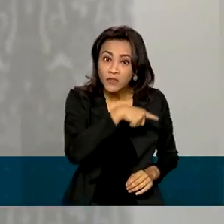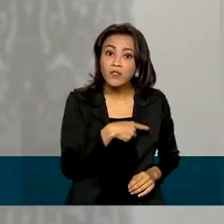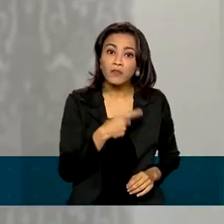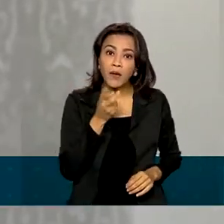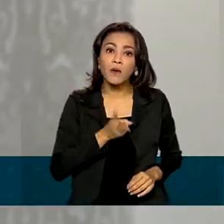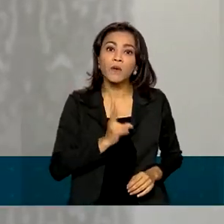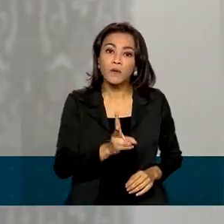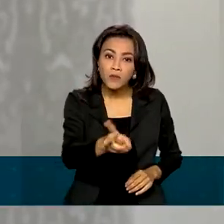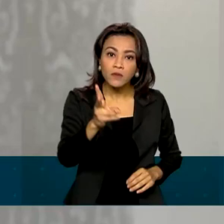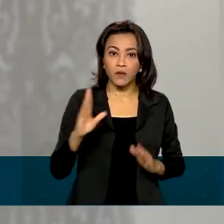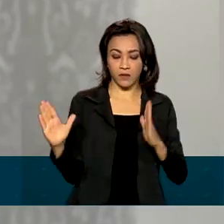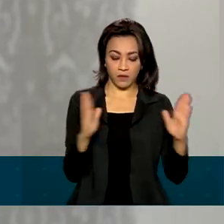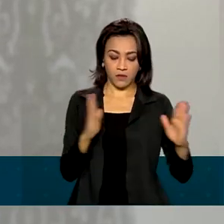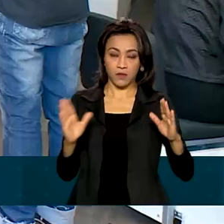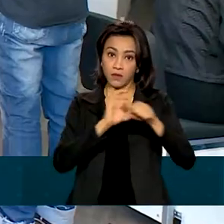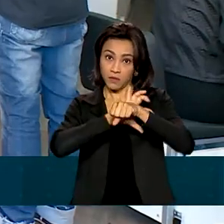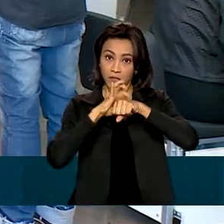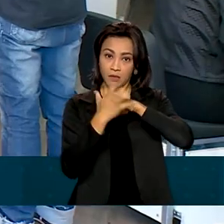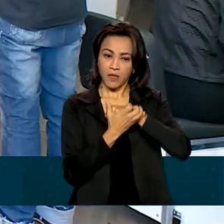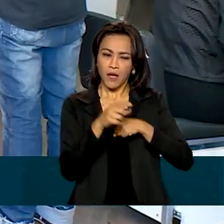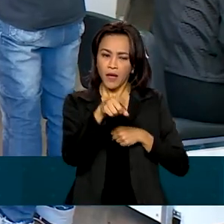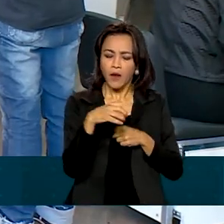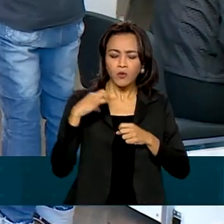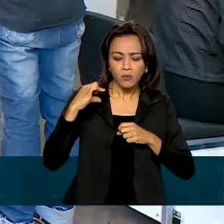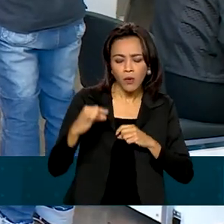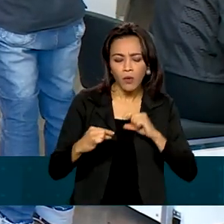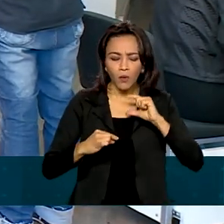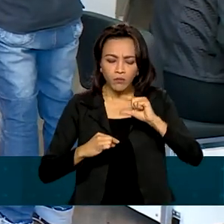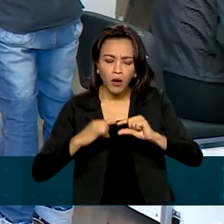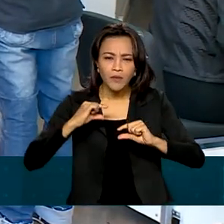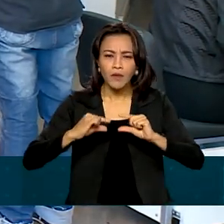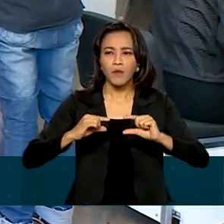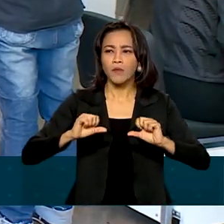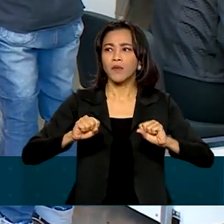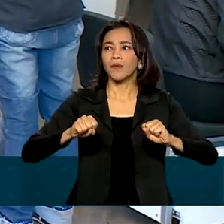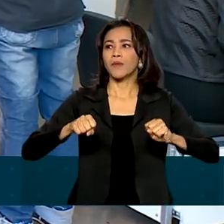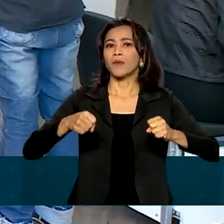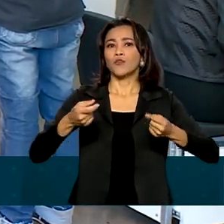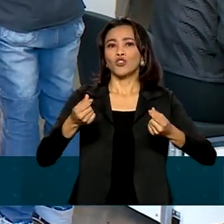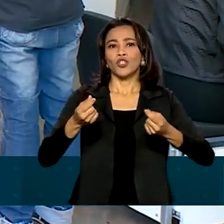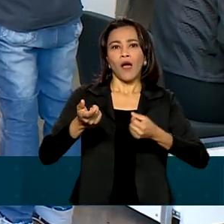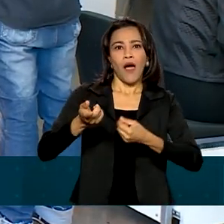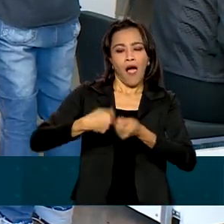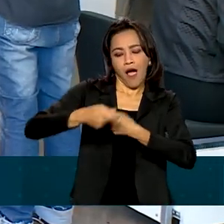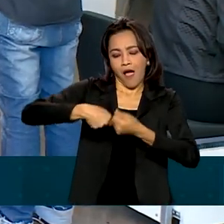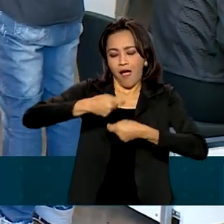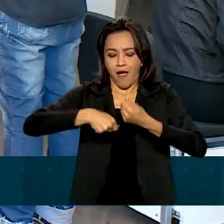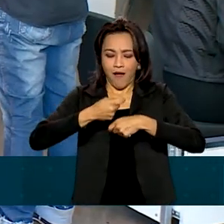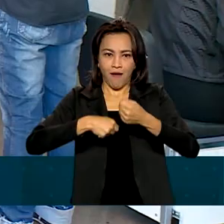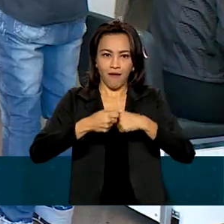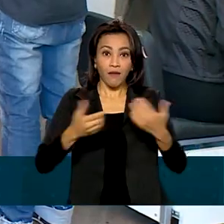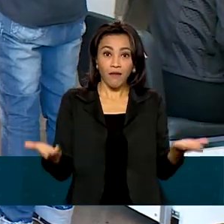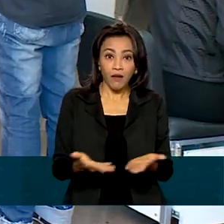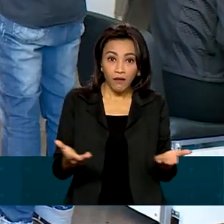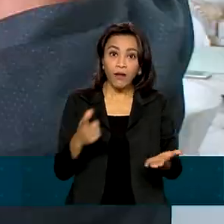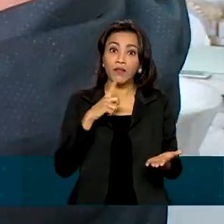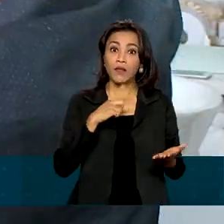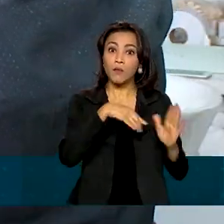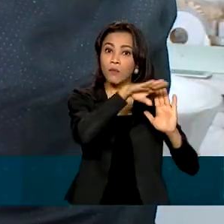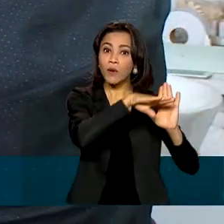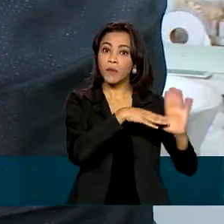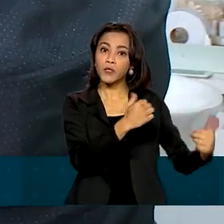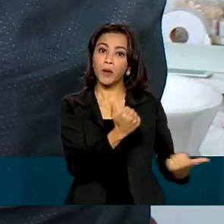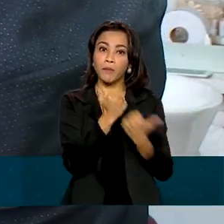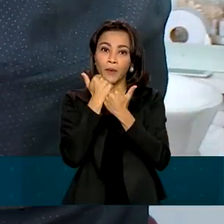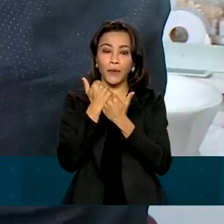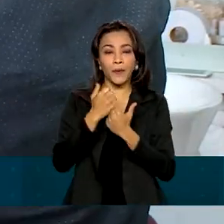operações durante a pandemia. Aos poucos, ela conseguiu recuperar o faturamento e agora vai contar com o programa de apoio a